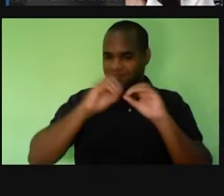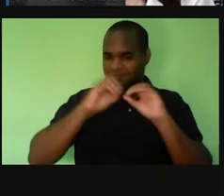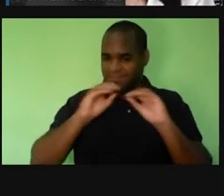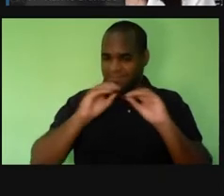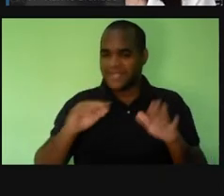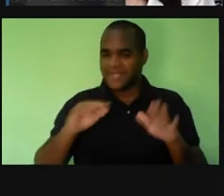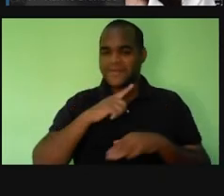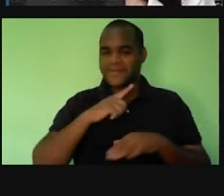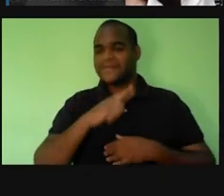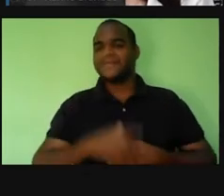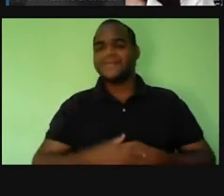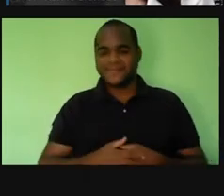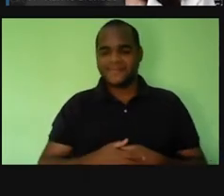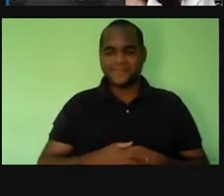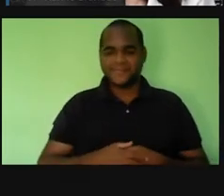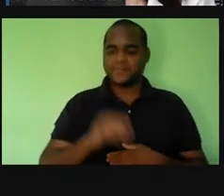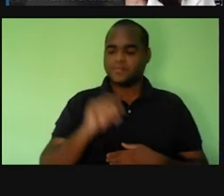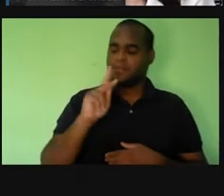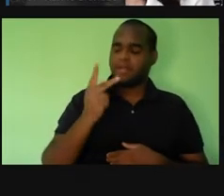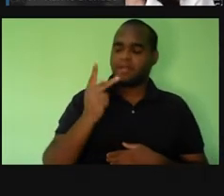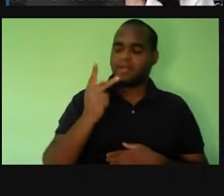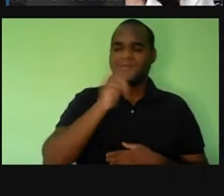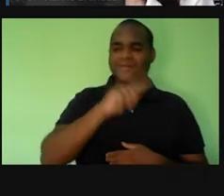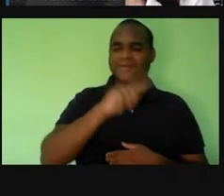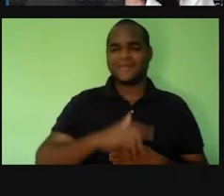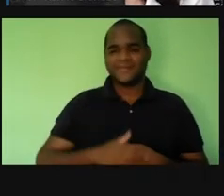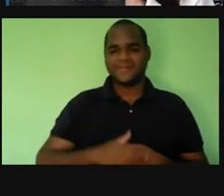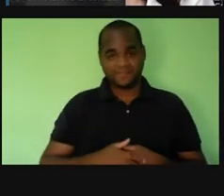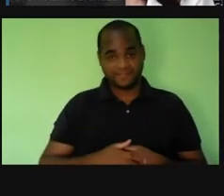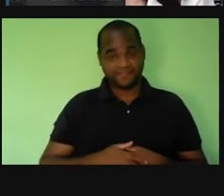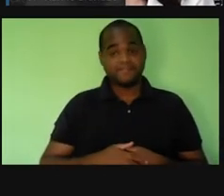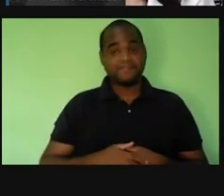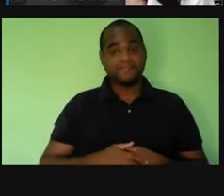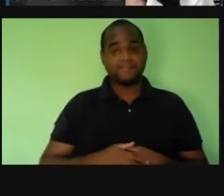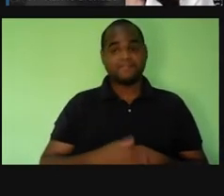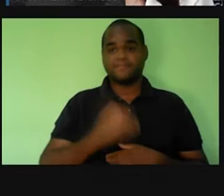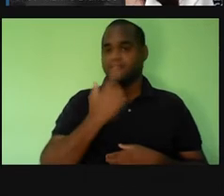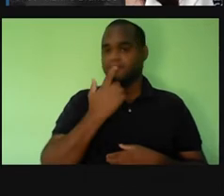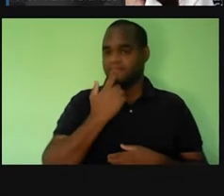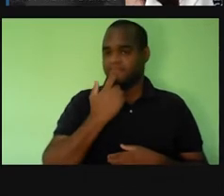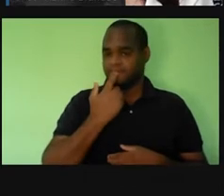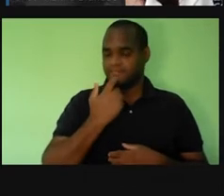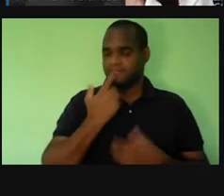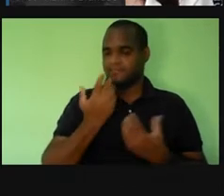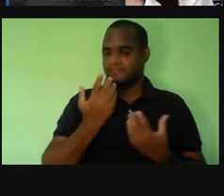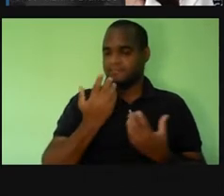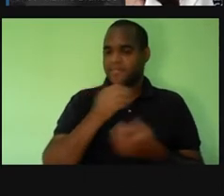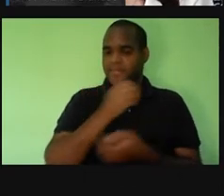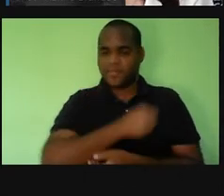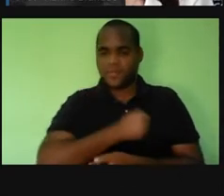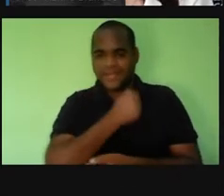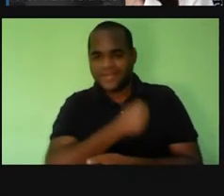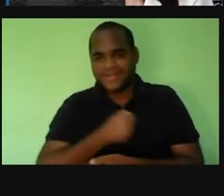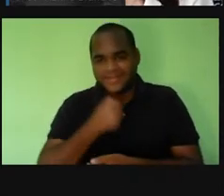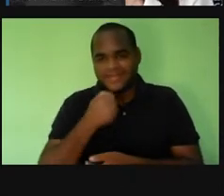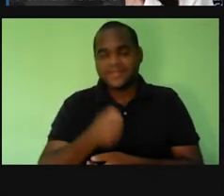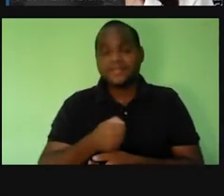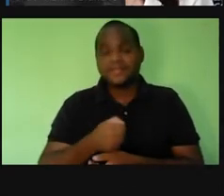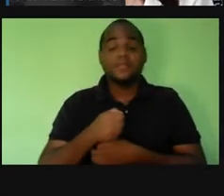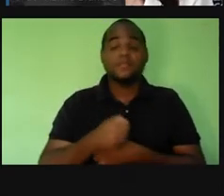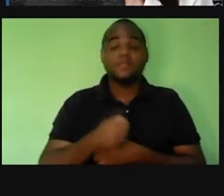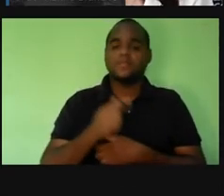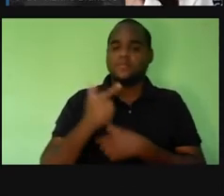chegar em um pH, tá? Então, gente tem aqui do sangue, se a gente tivesse do sabonete, percebem que